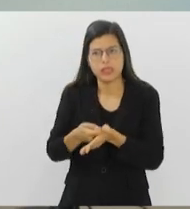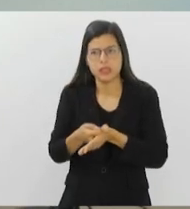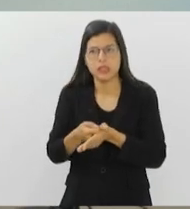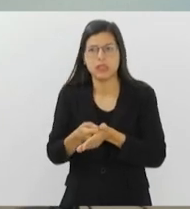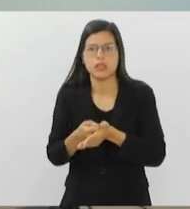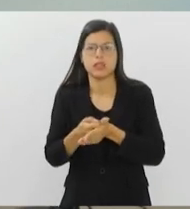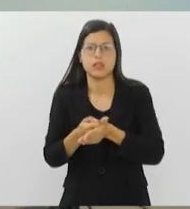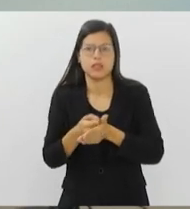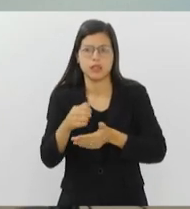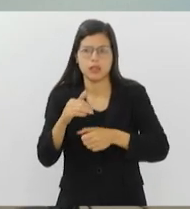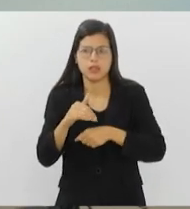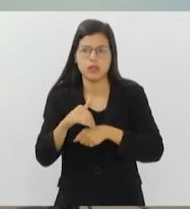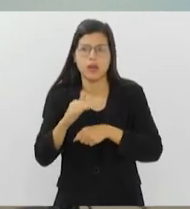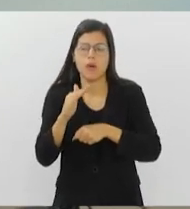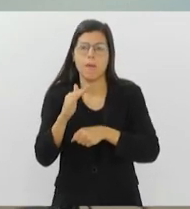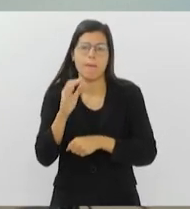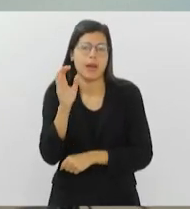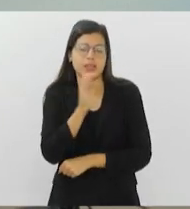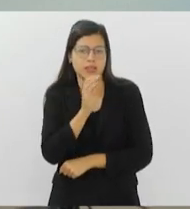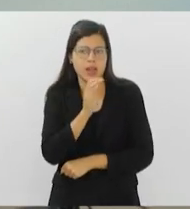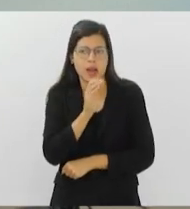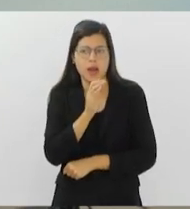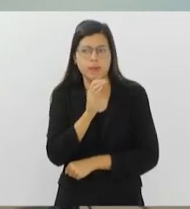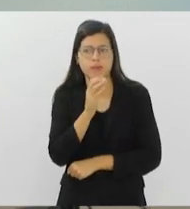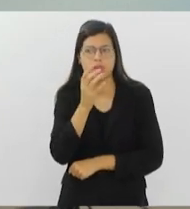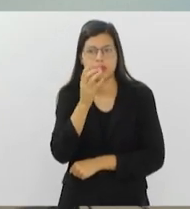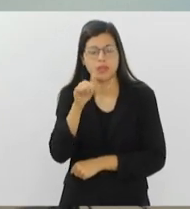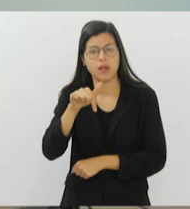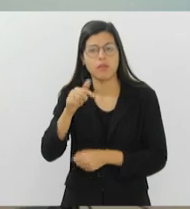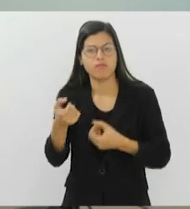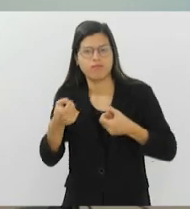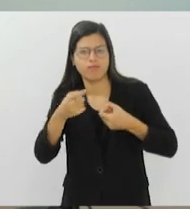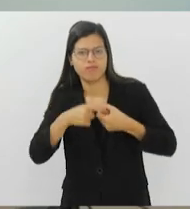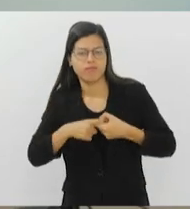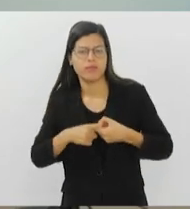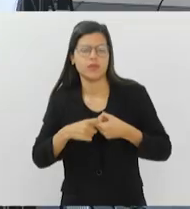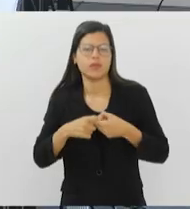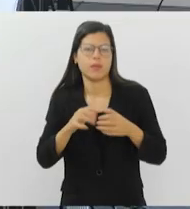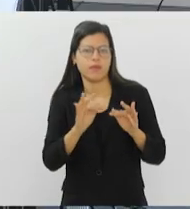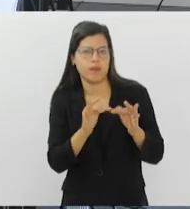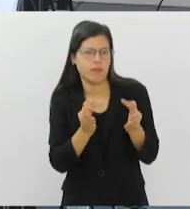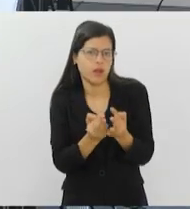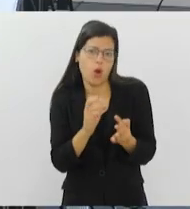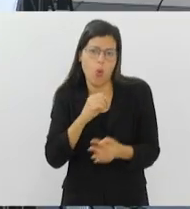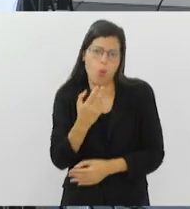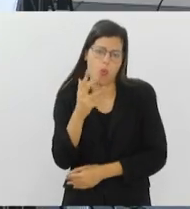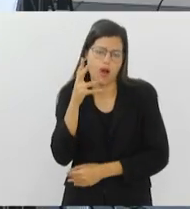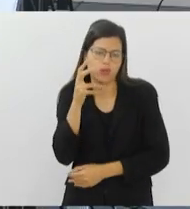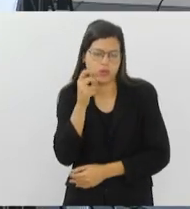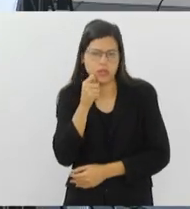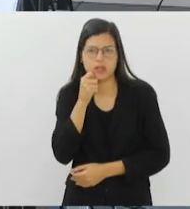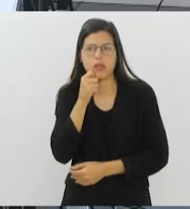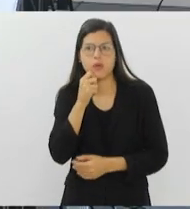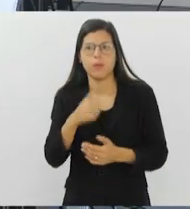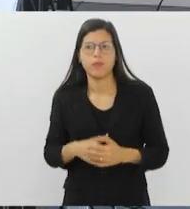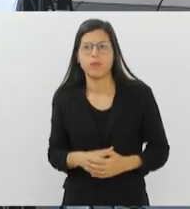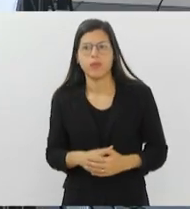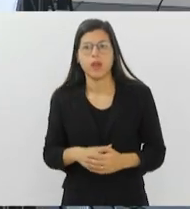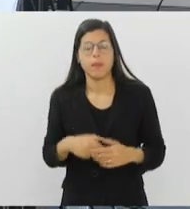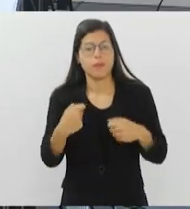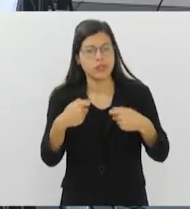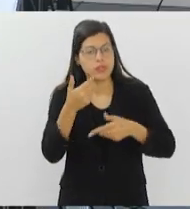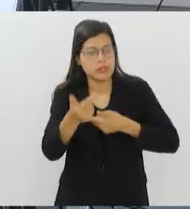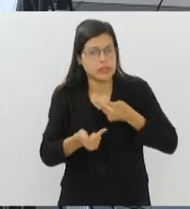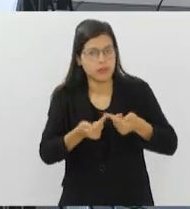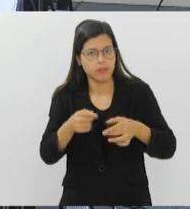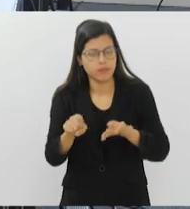manda a Constituição, manda o Estatuto da Criança e Adolescente, para uma reintegração familiar ou para uma adoção. Segundo ele, é preciso trabalhar também para